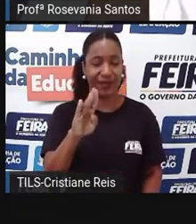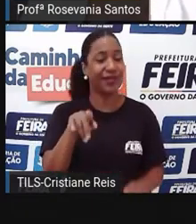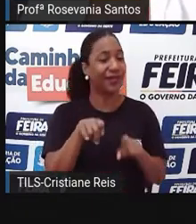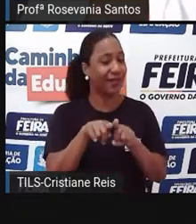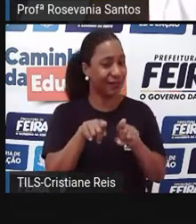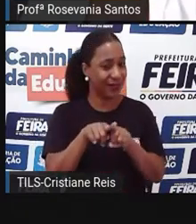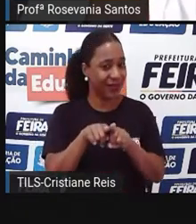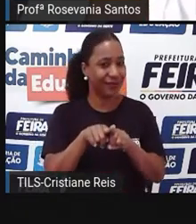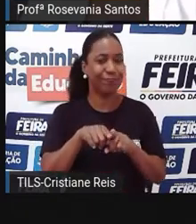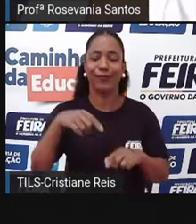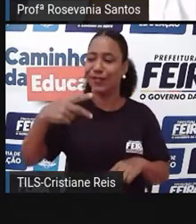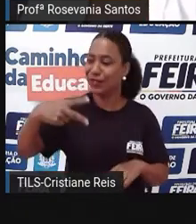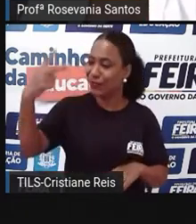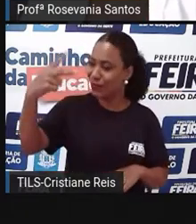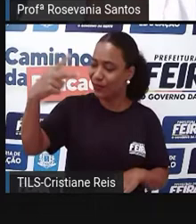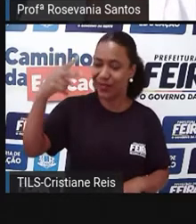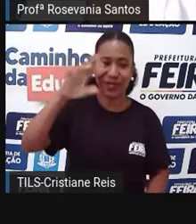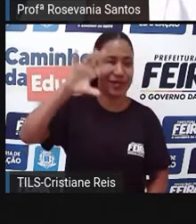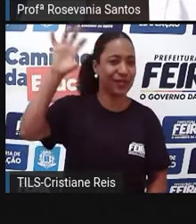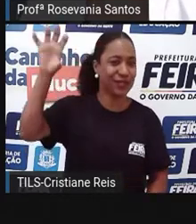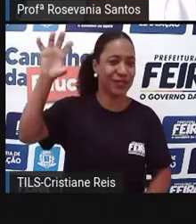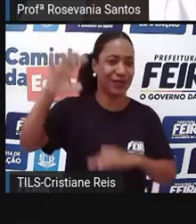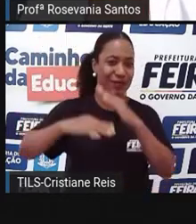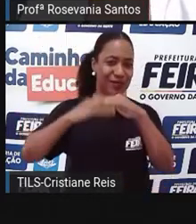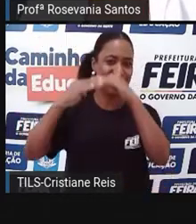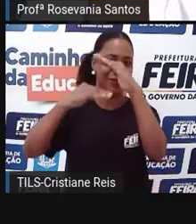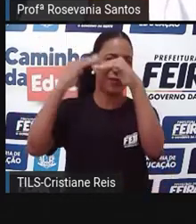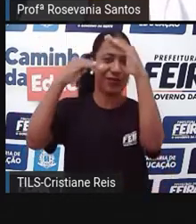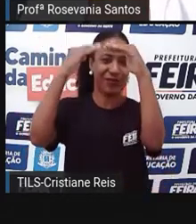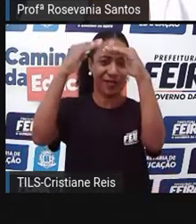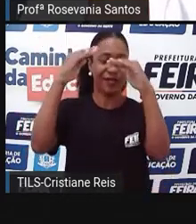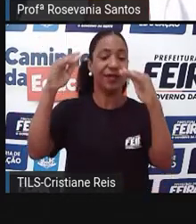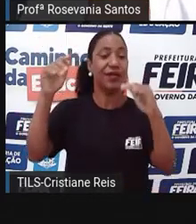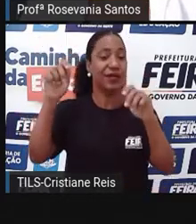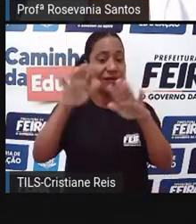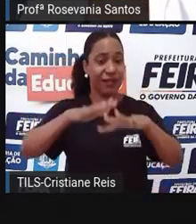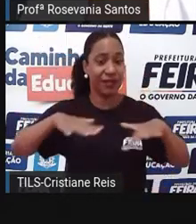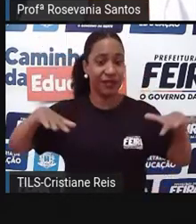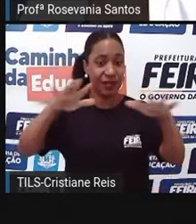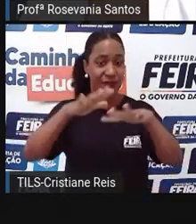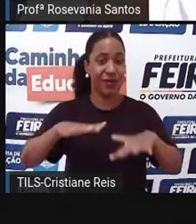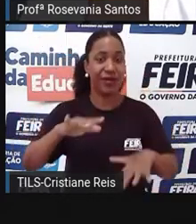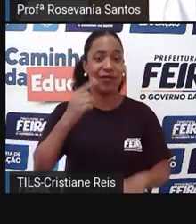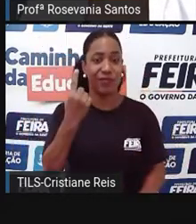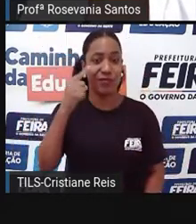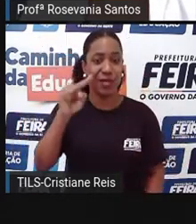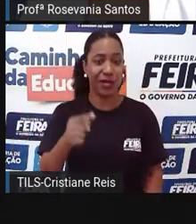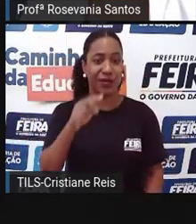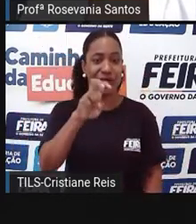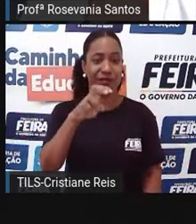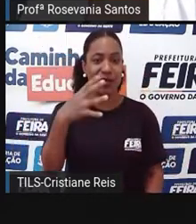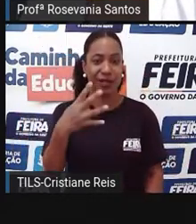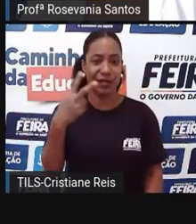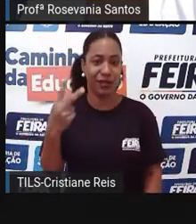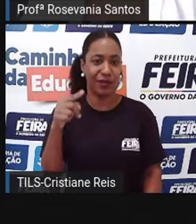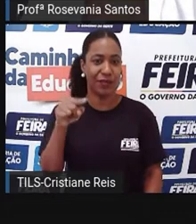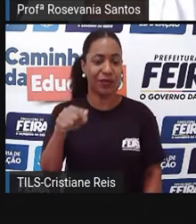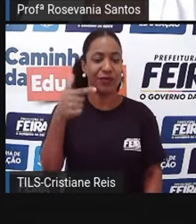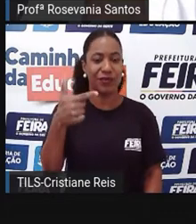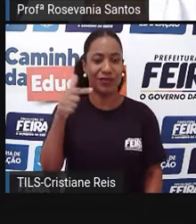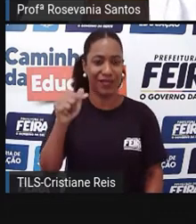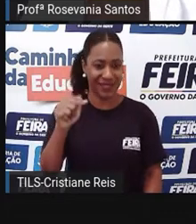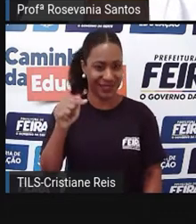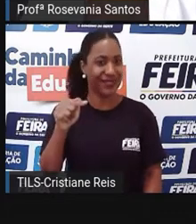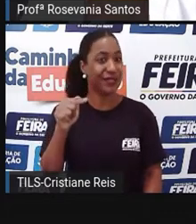segunda região mais desenvolvida, né. Então, tem uma área de aproximadamente 1.542.271 km²,